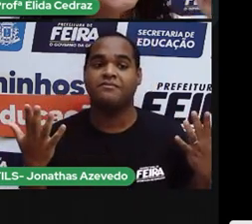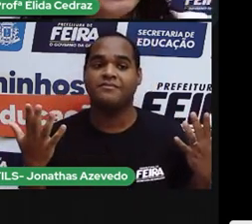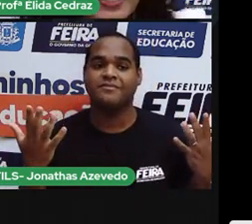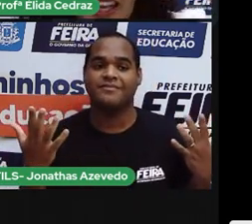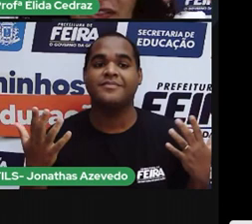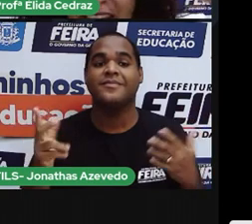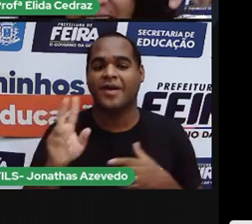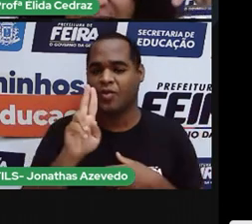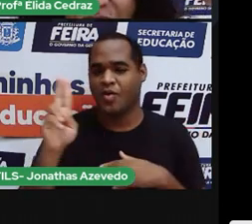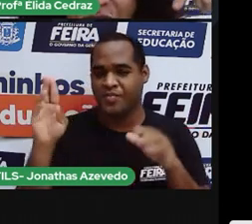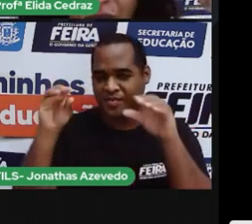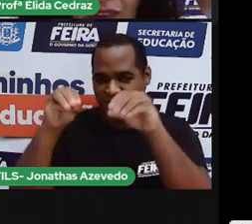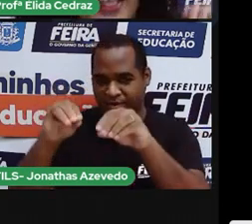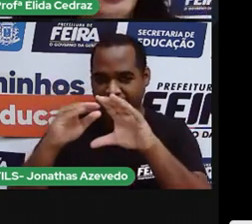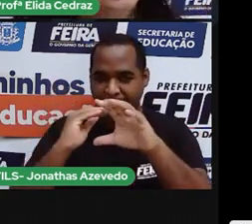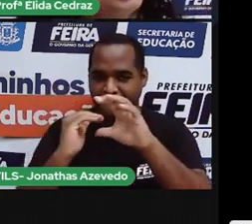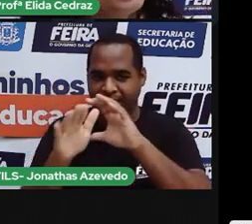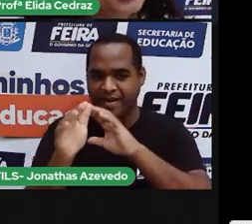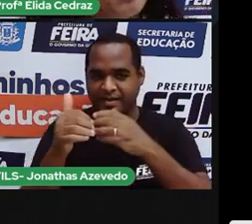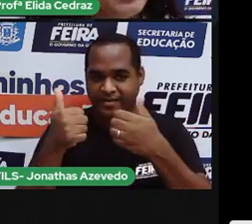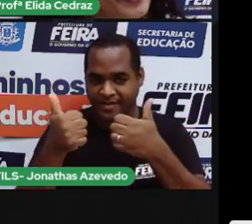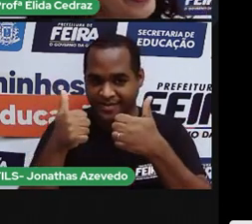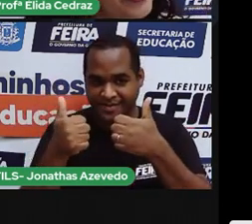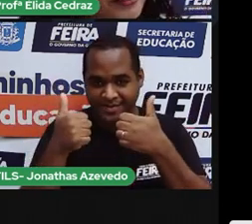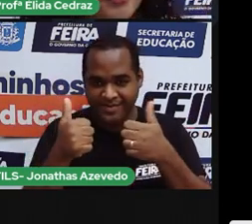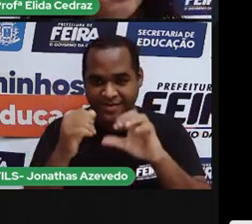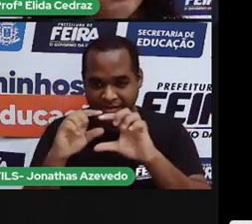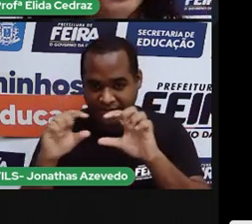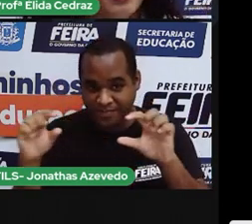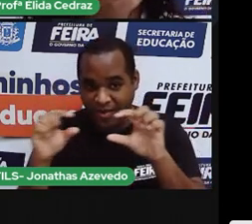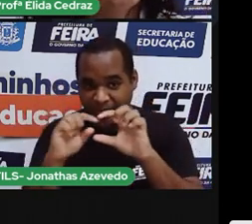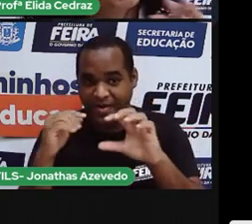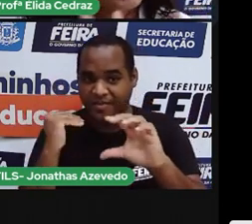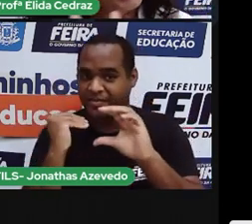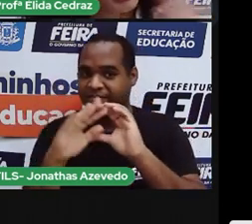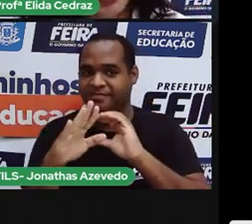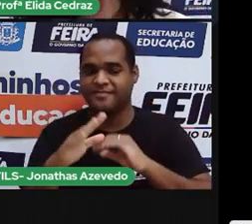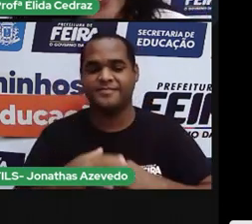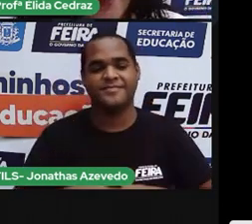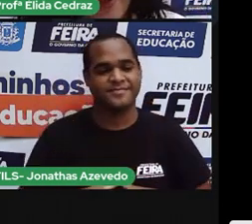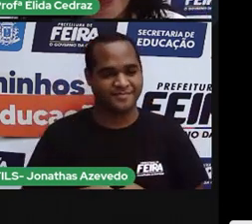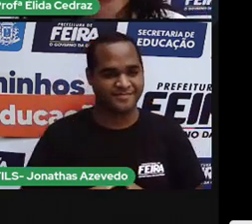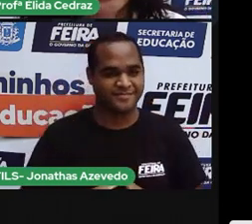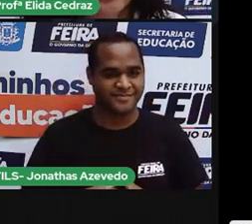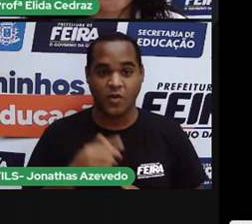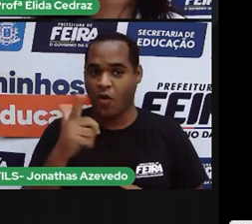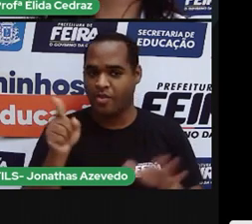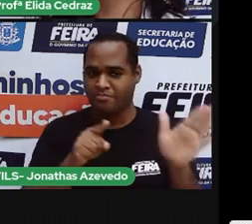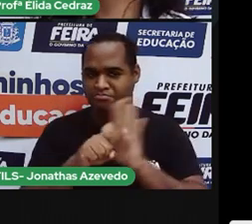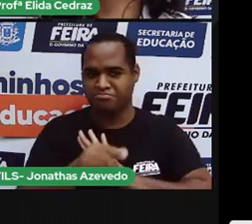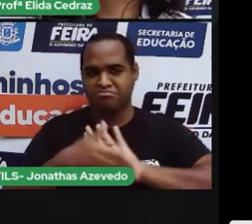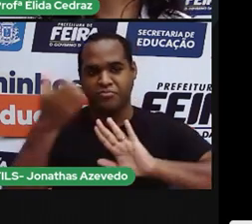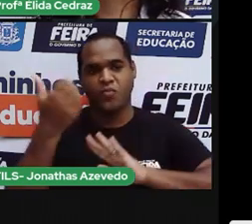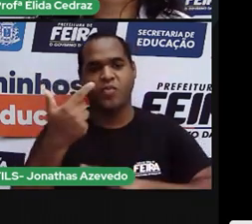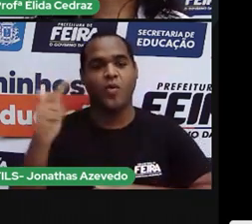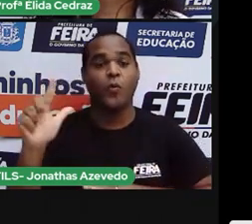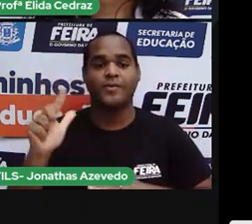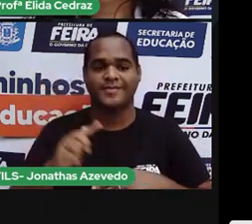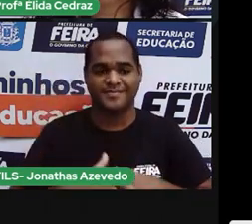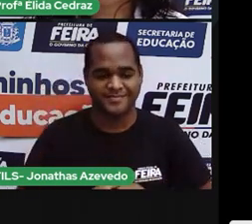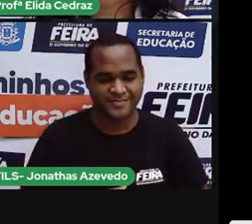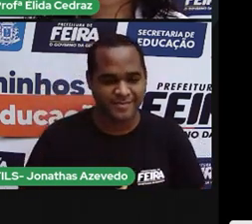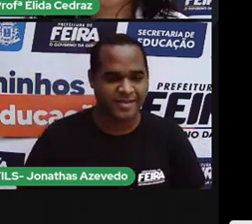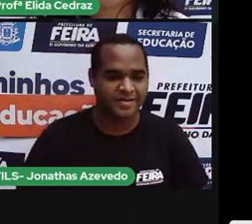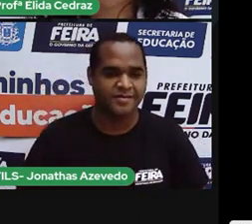Isso. Escreve aí, viu? Na caixinha dos comentários. Vamos lá. Vamos tirar essa pergunta. E a